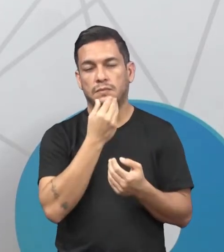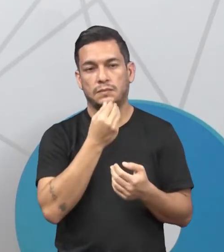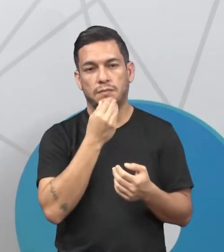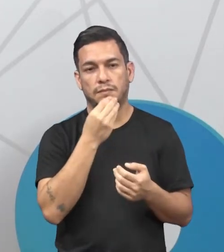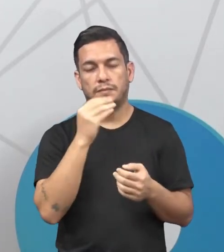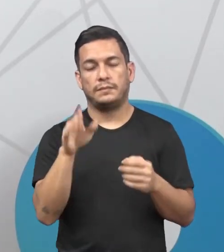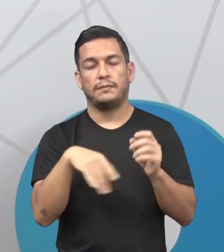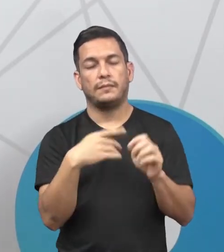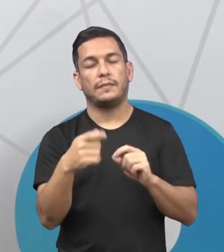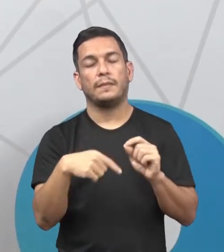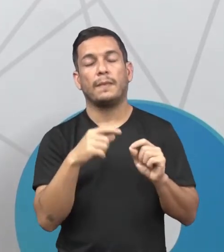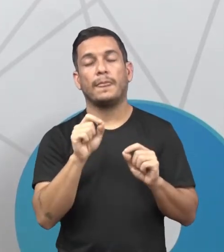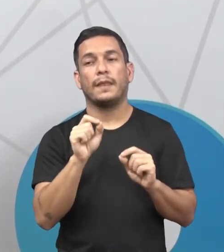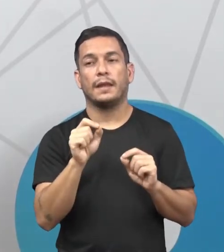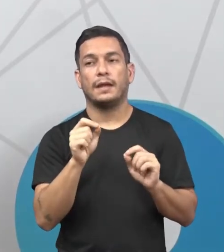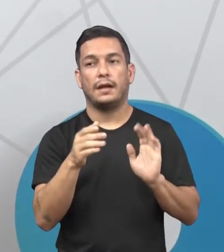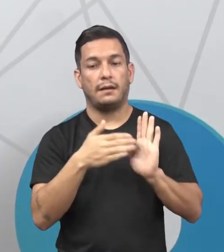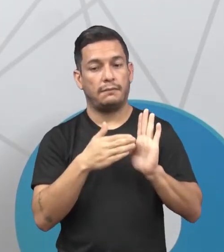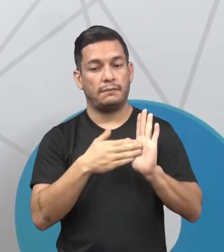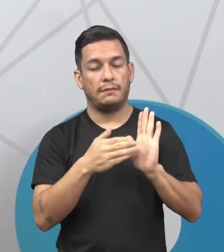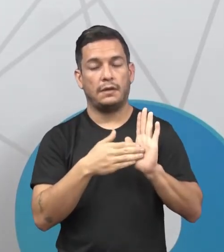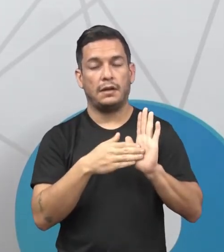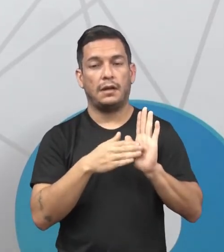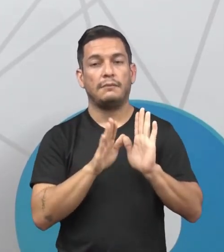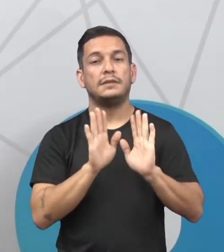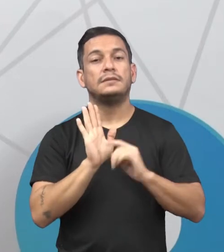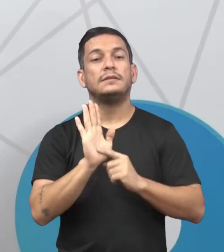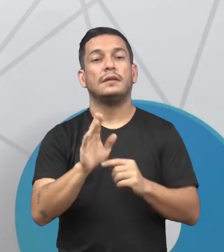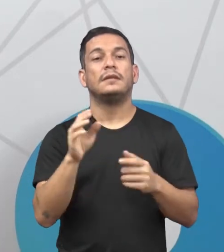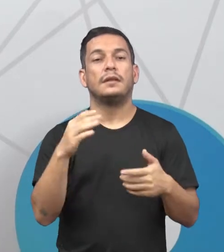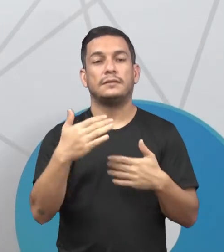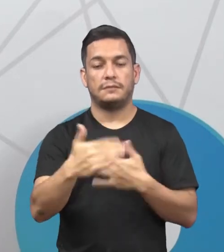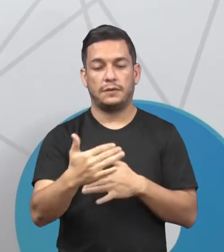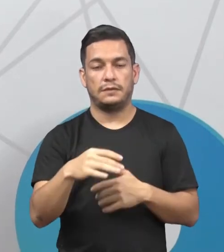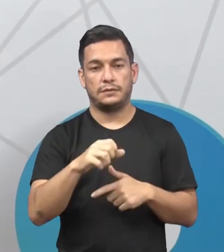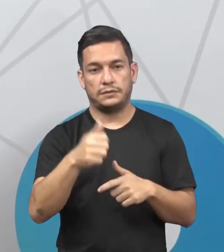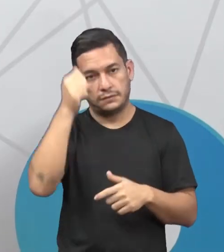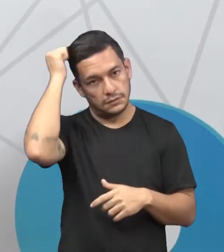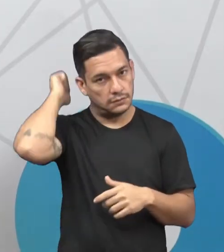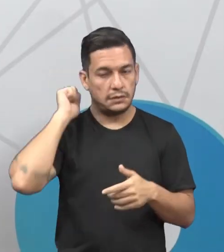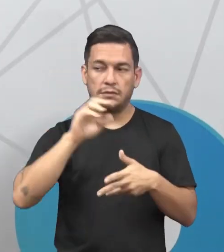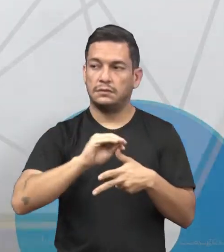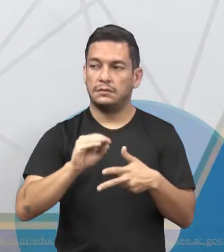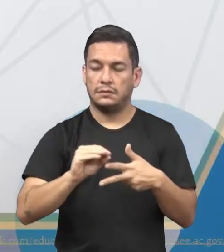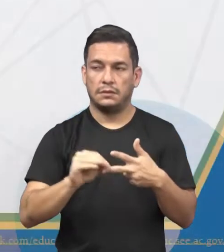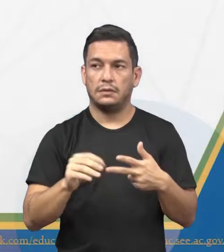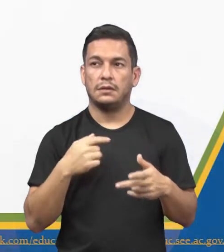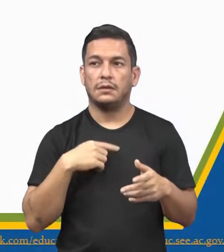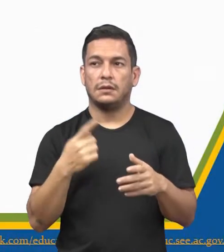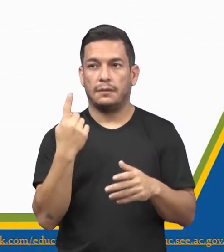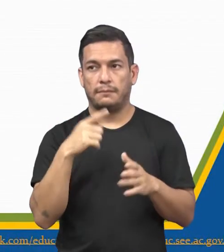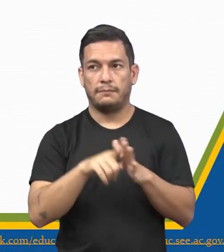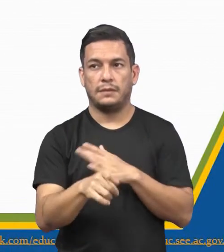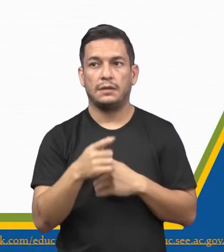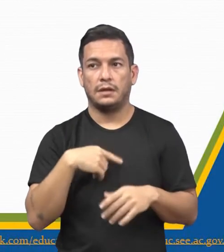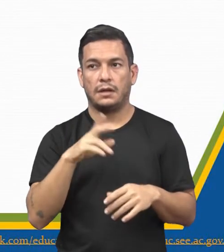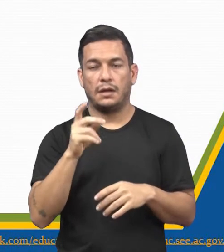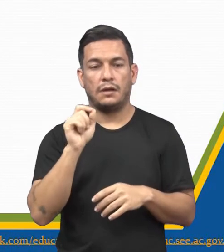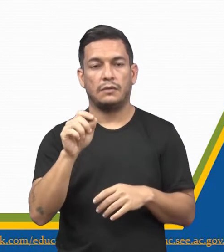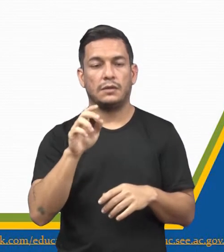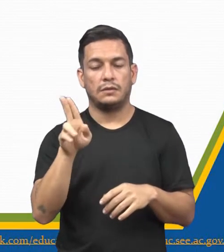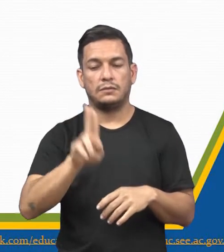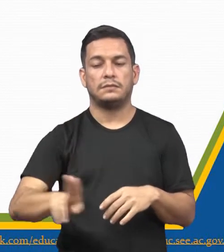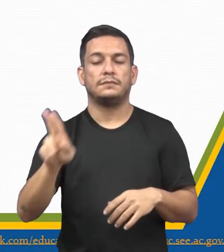ele é aplicado nas provas de vestibulares e no Enem, né. A nossa questão aqui é uma questão da Universidade